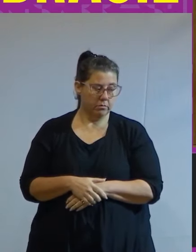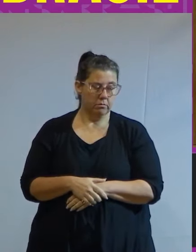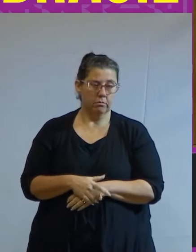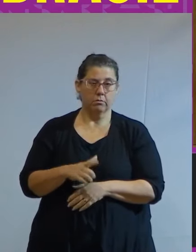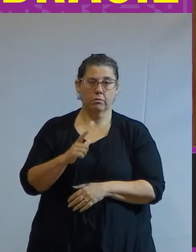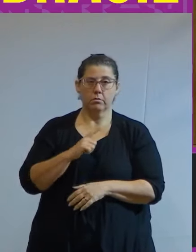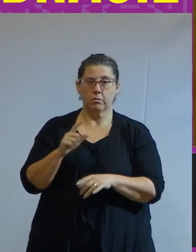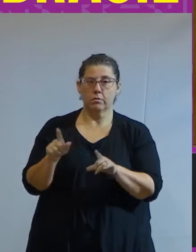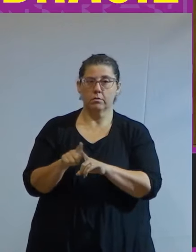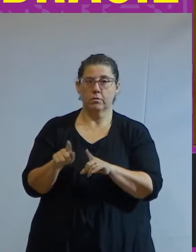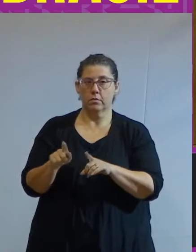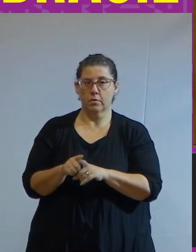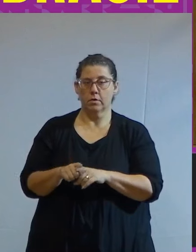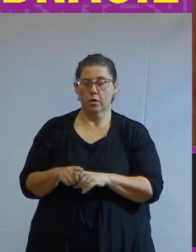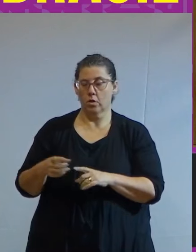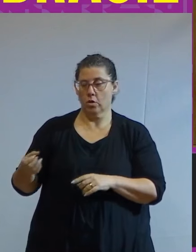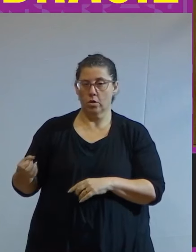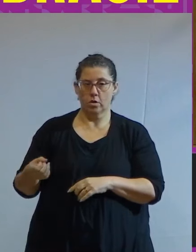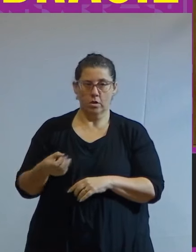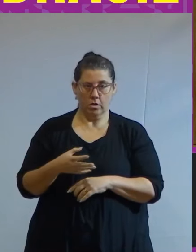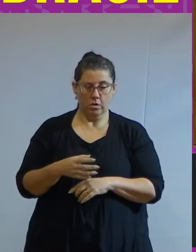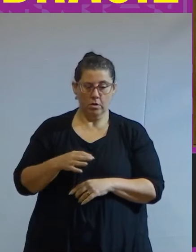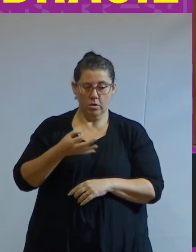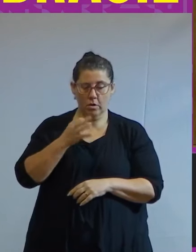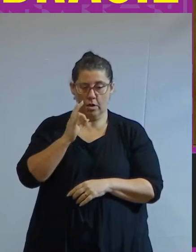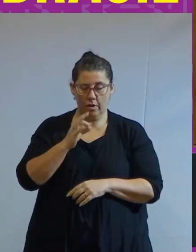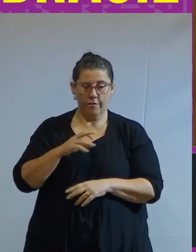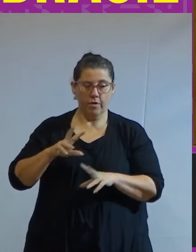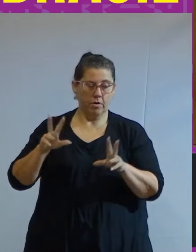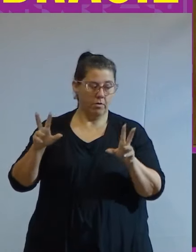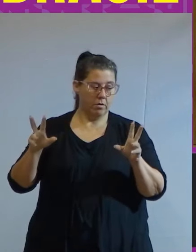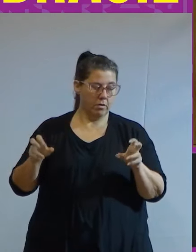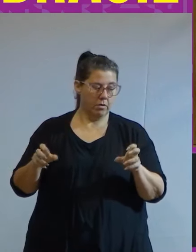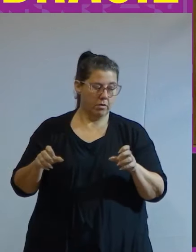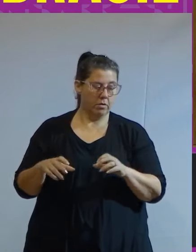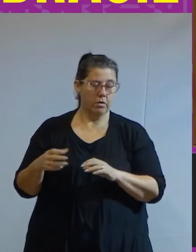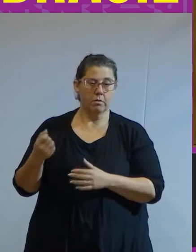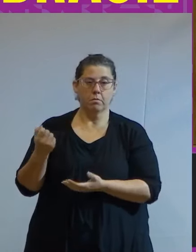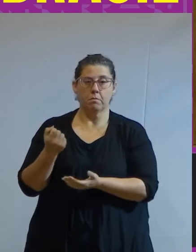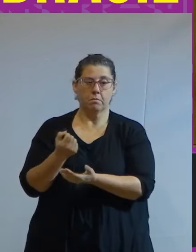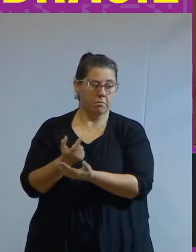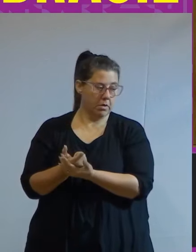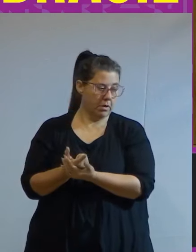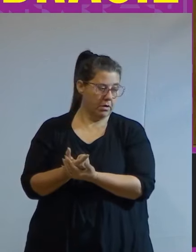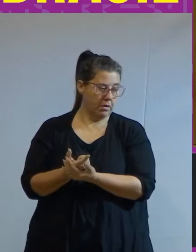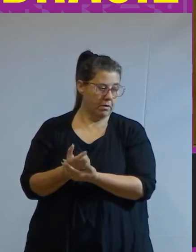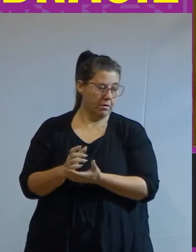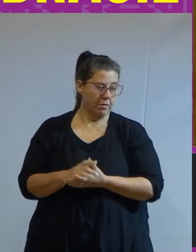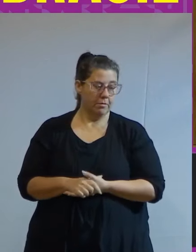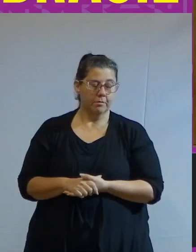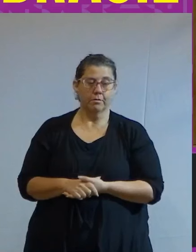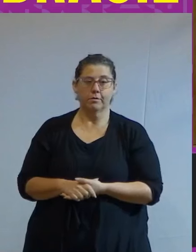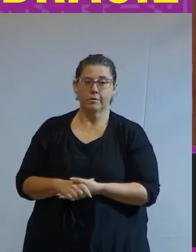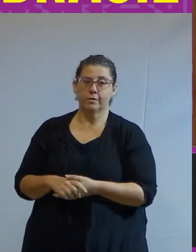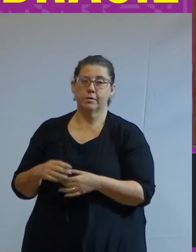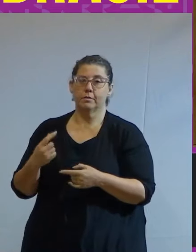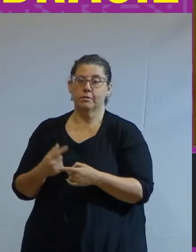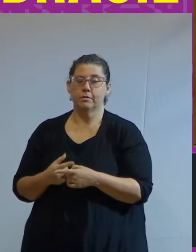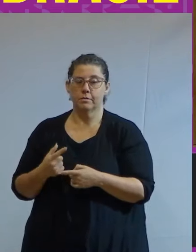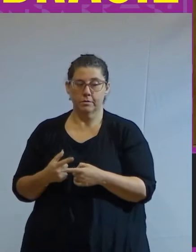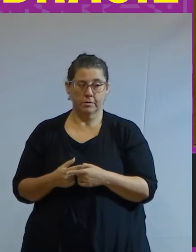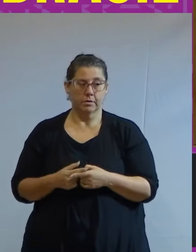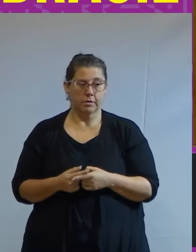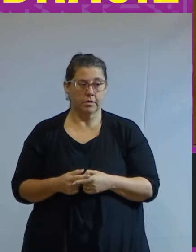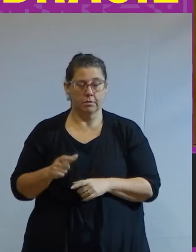reconduzi-lo às mãos dos cafeicultores a título de indenização. Enganam-se pois completa Haddad